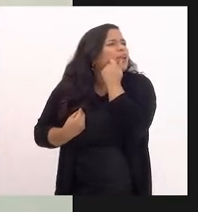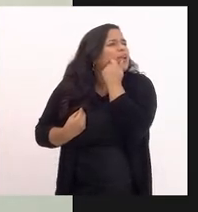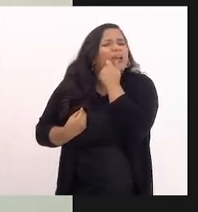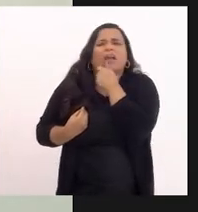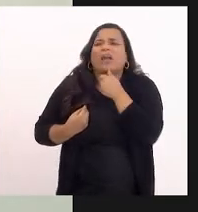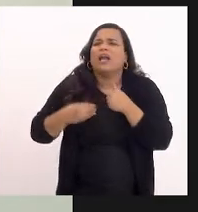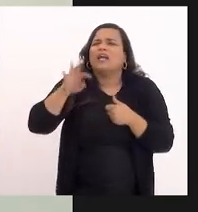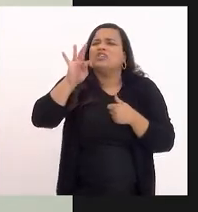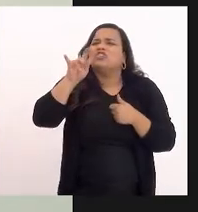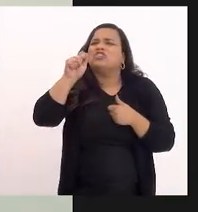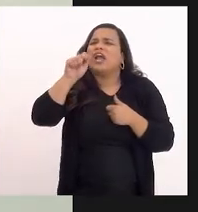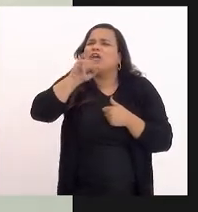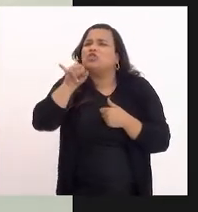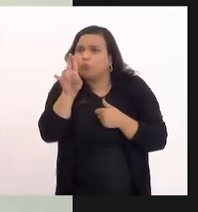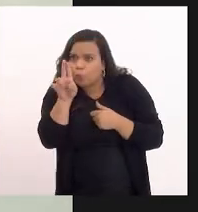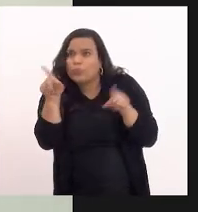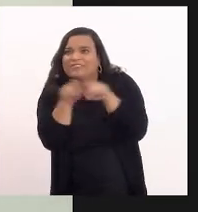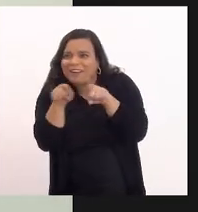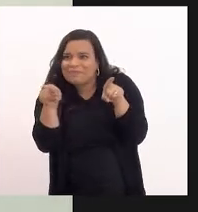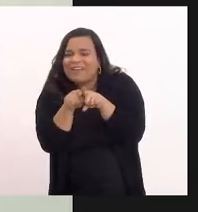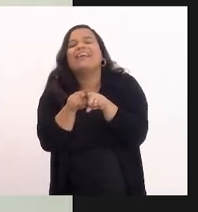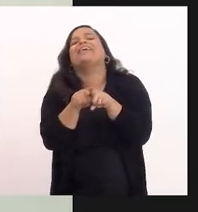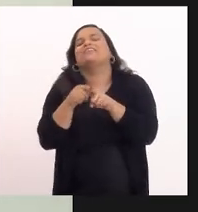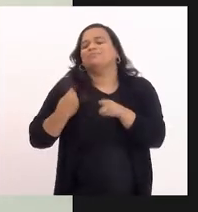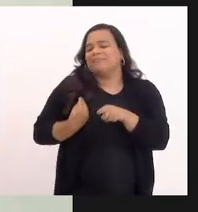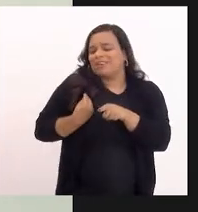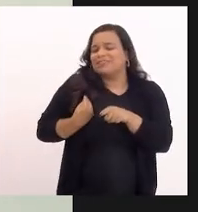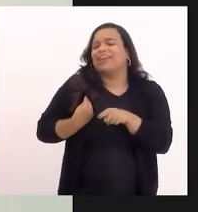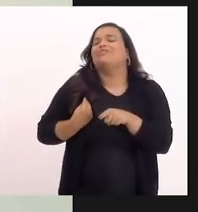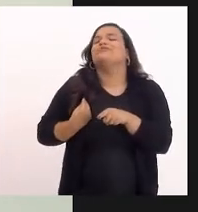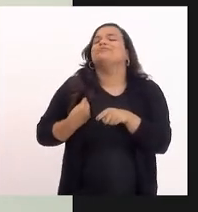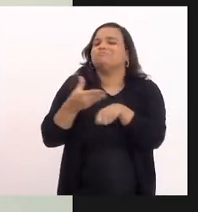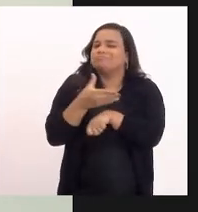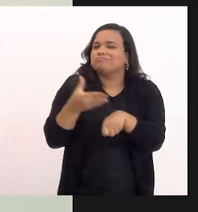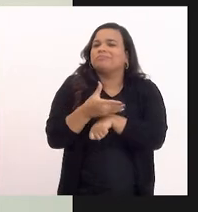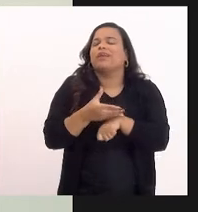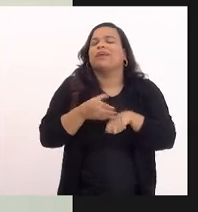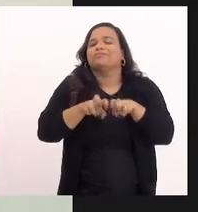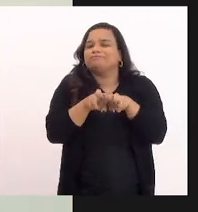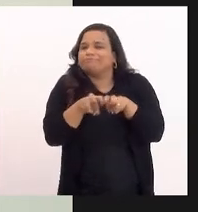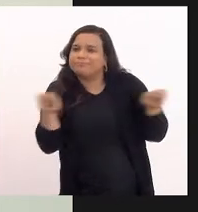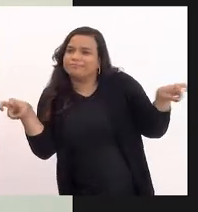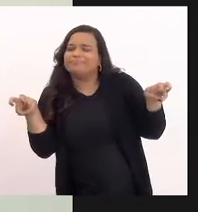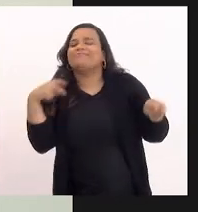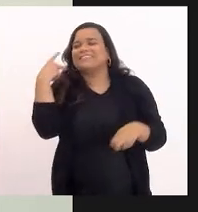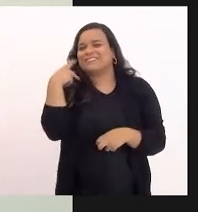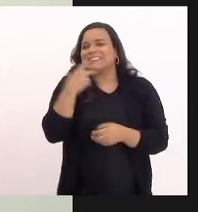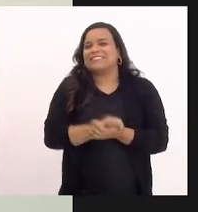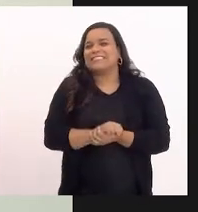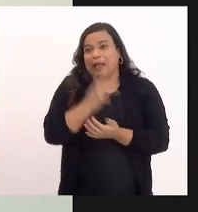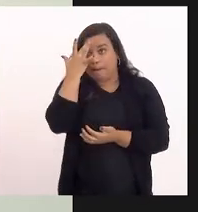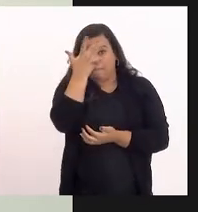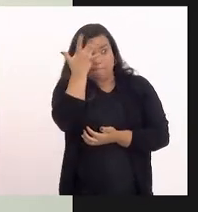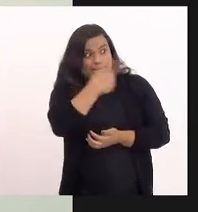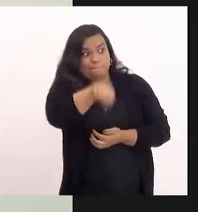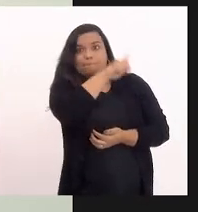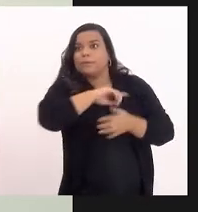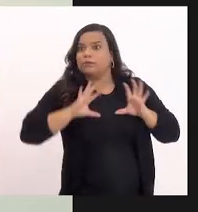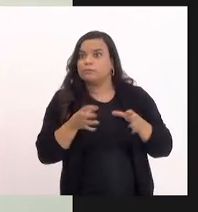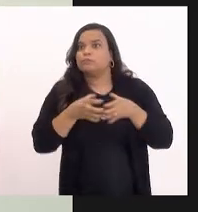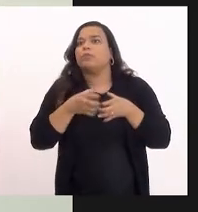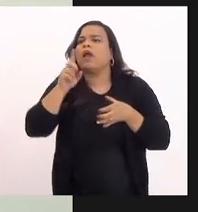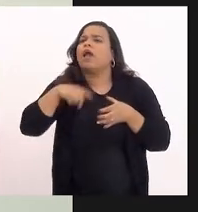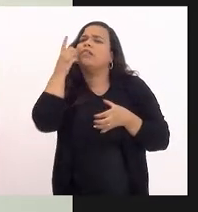Se a Ju, acho que está presente também nessa Comissão Parlamentar de Enquete, enfim, eu acho que as pessoas que fazem parte dessa comissão são membros que são